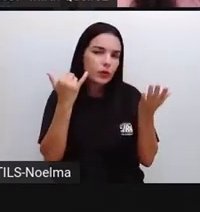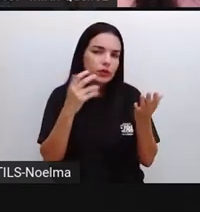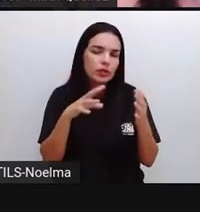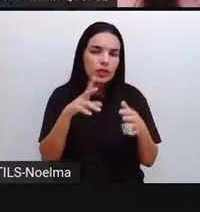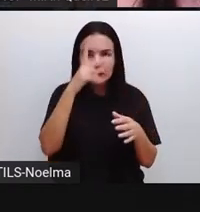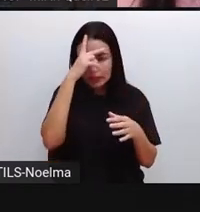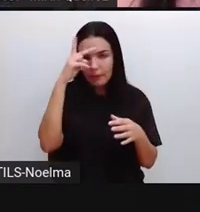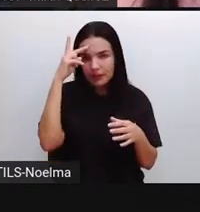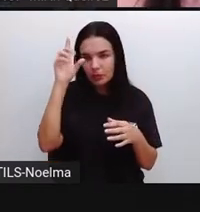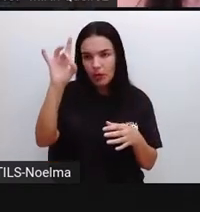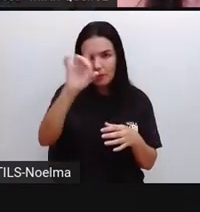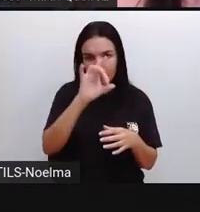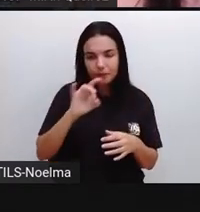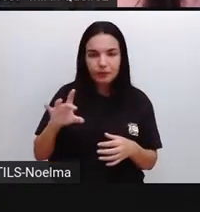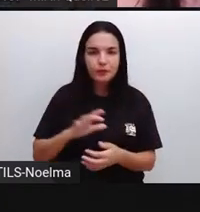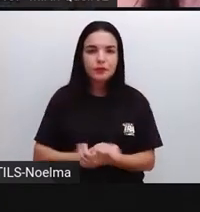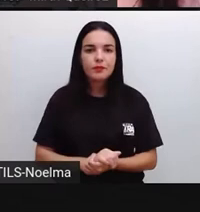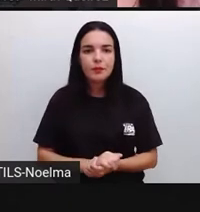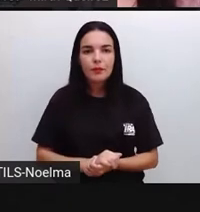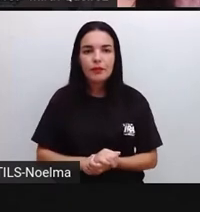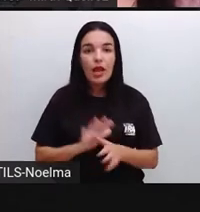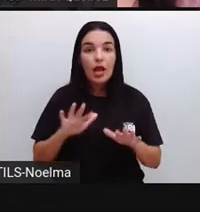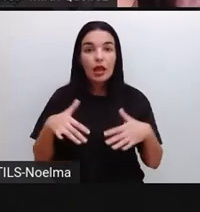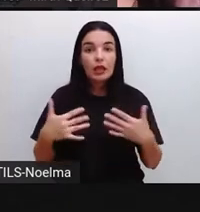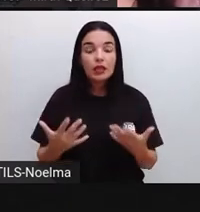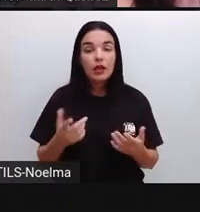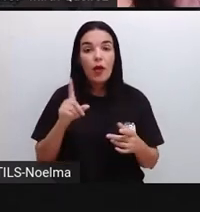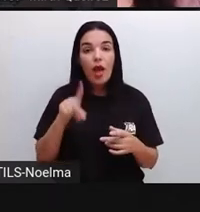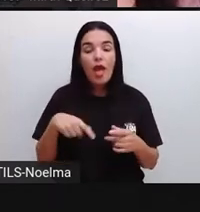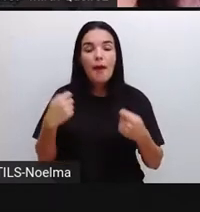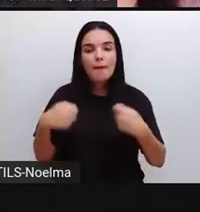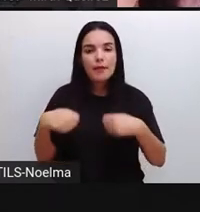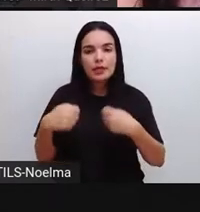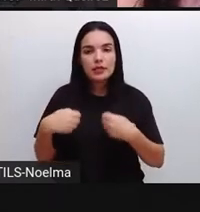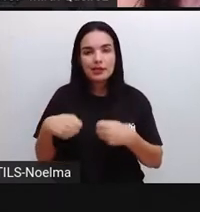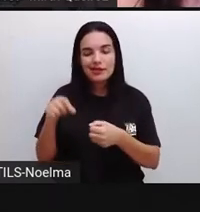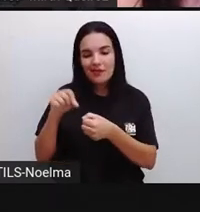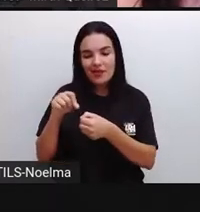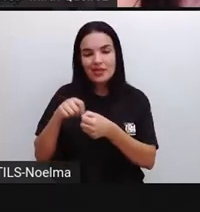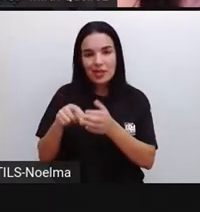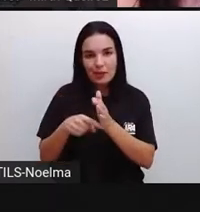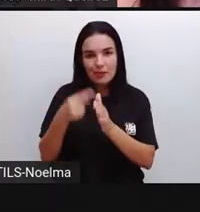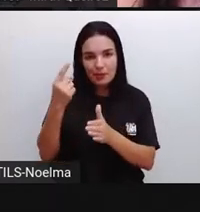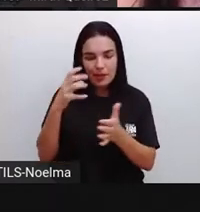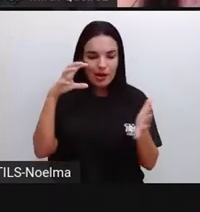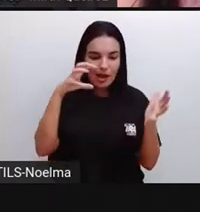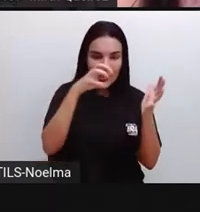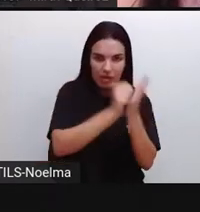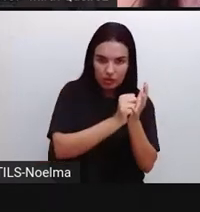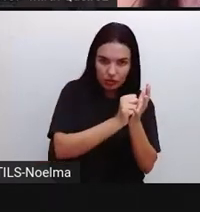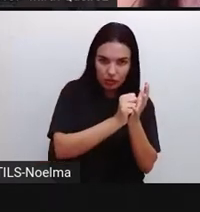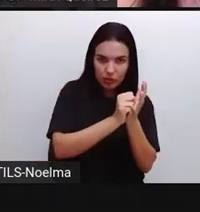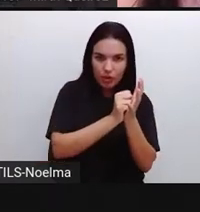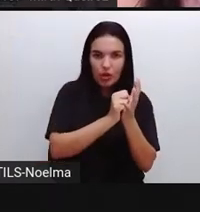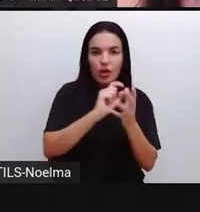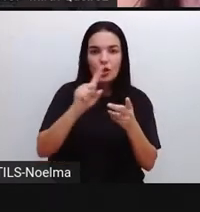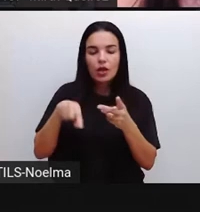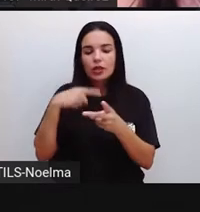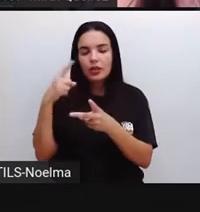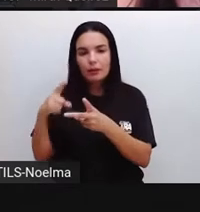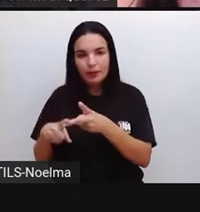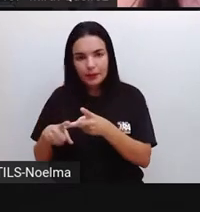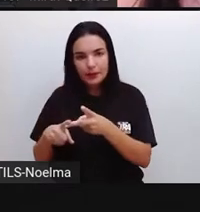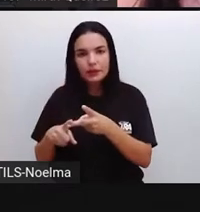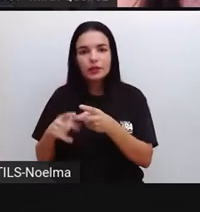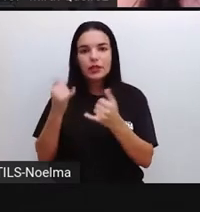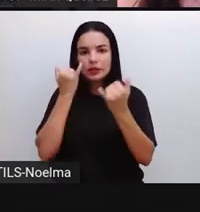de cada consumidor. Então, é preciso primeiro que se realize esse cadastro e que se valide